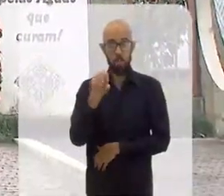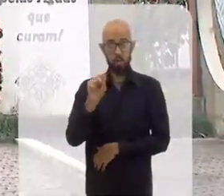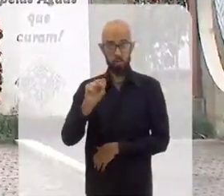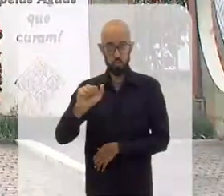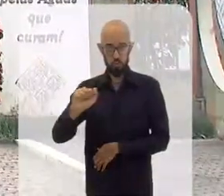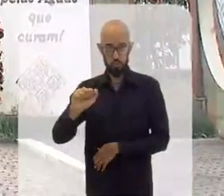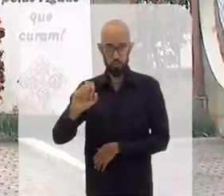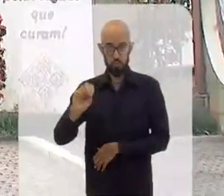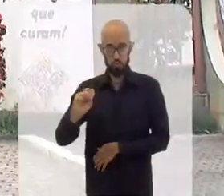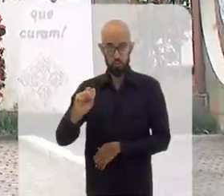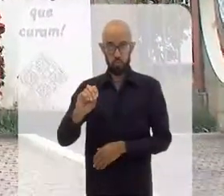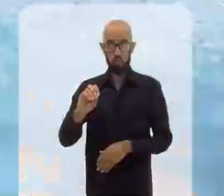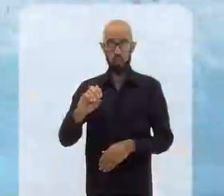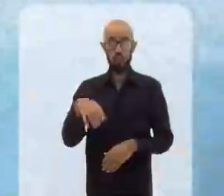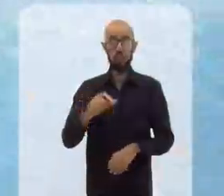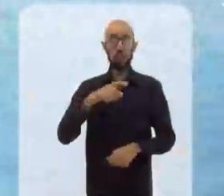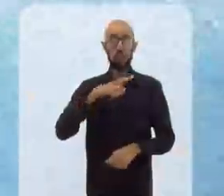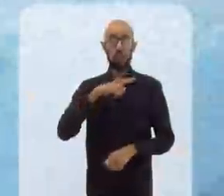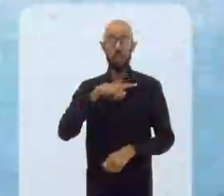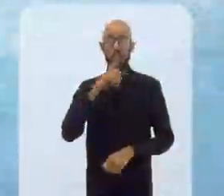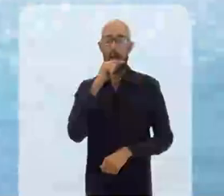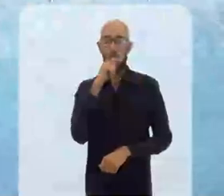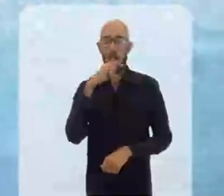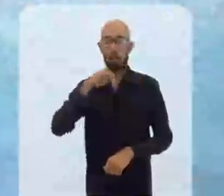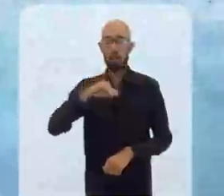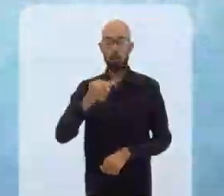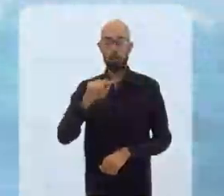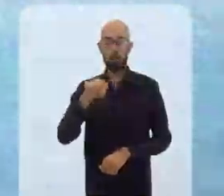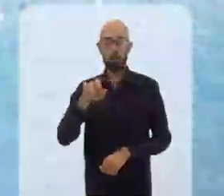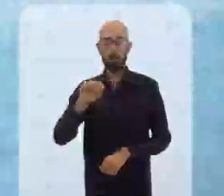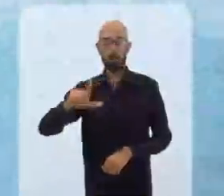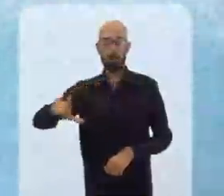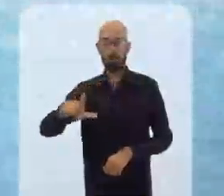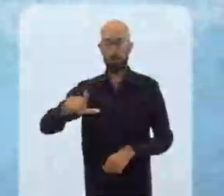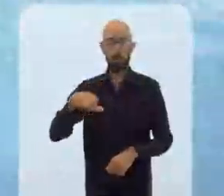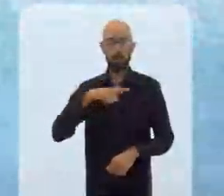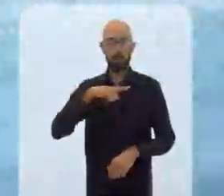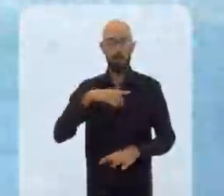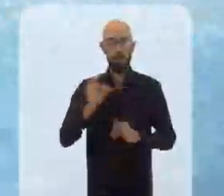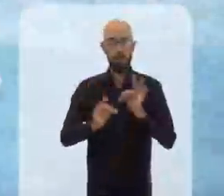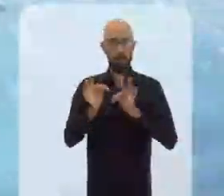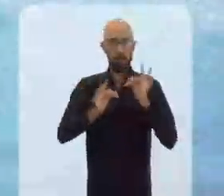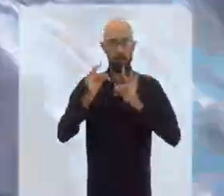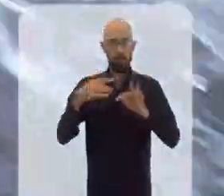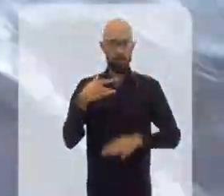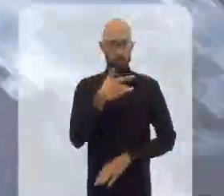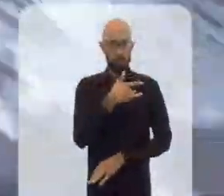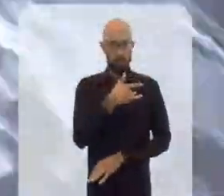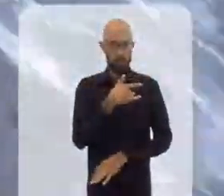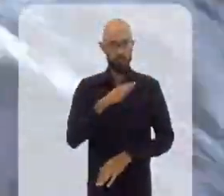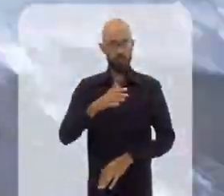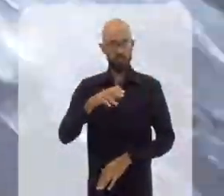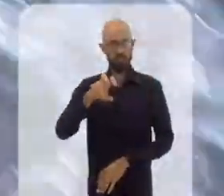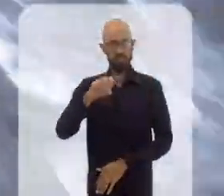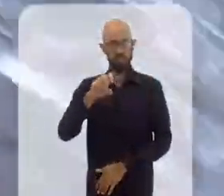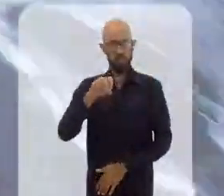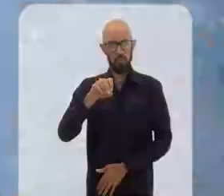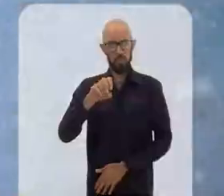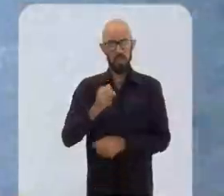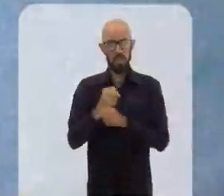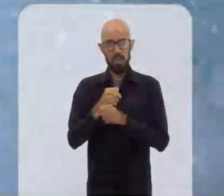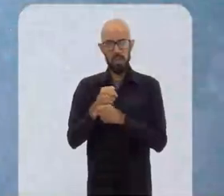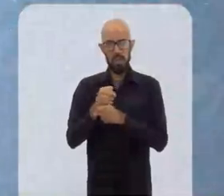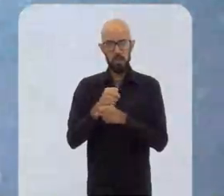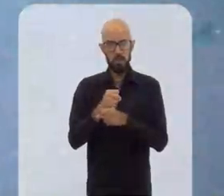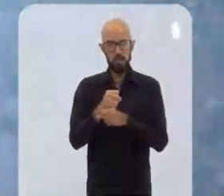águas minerais muito procurado. As águas são consideradas terapêuticas e há mais de 50 anos a fonte começou a ser usada